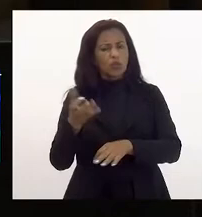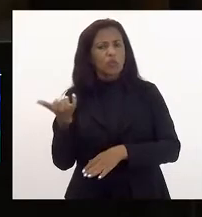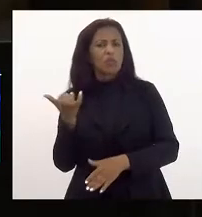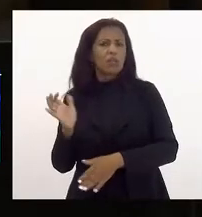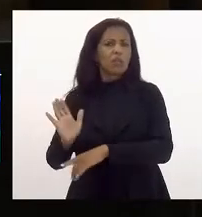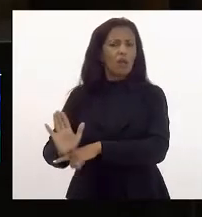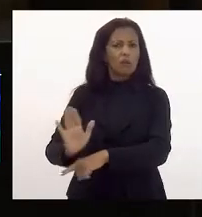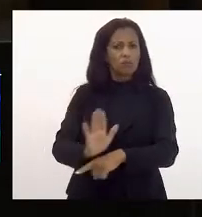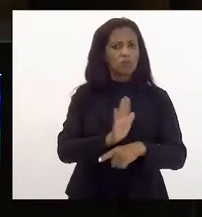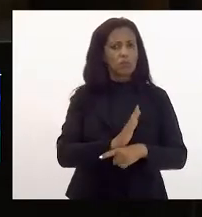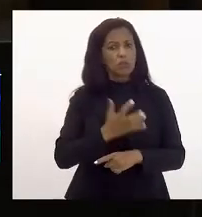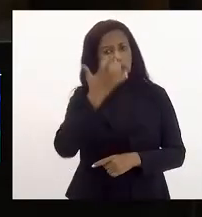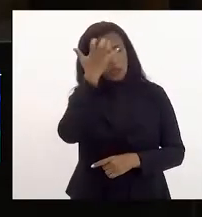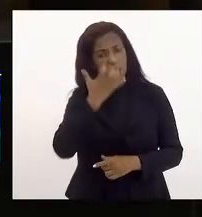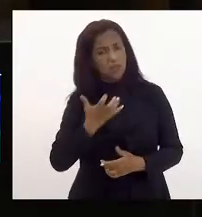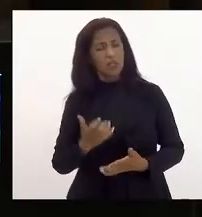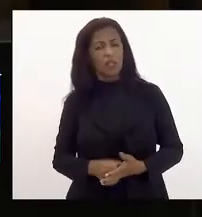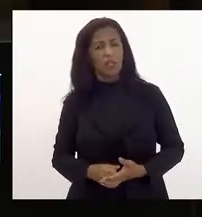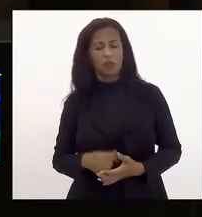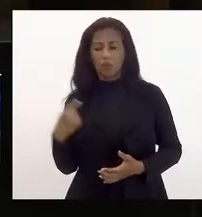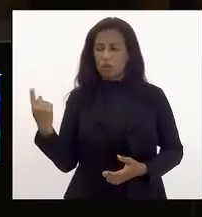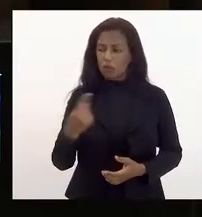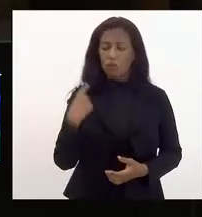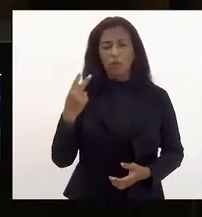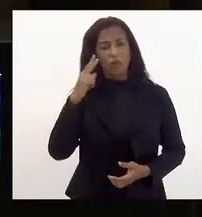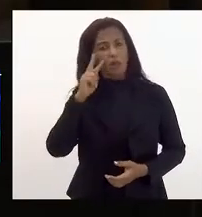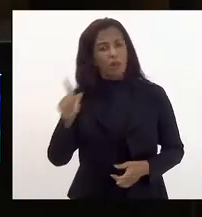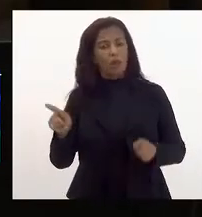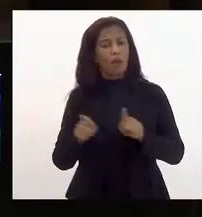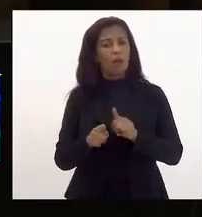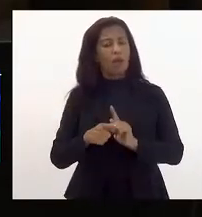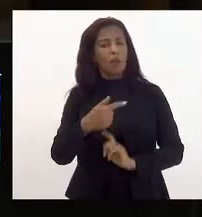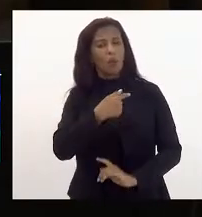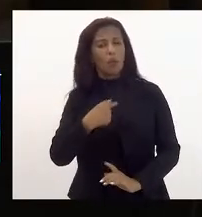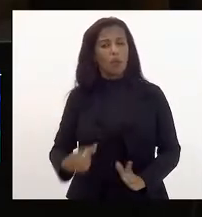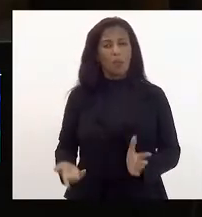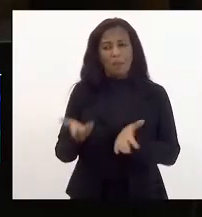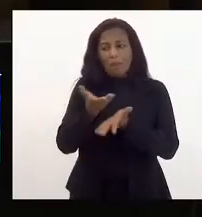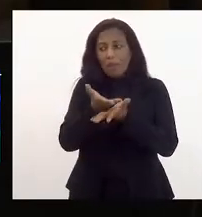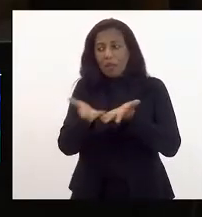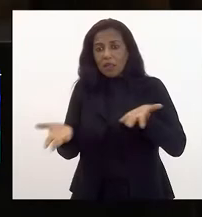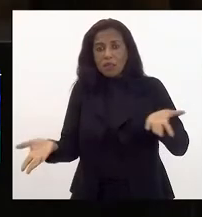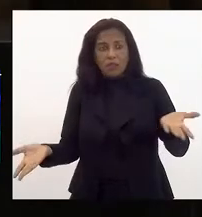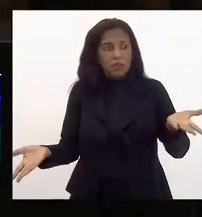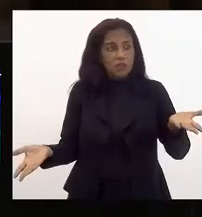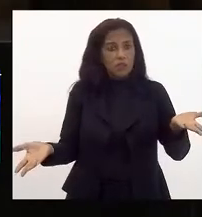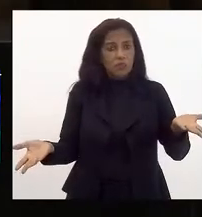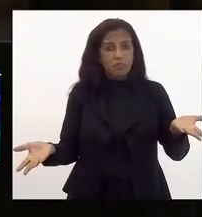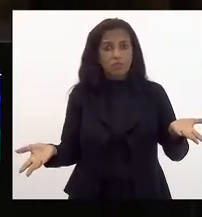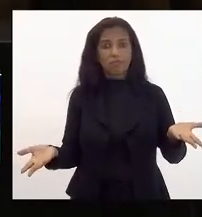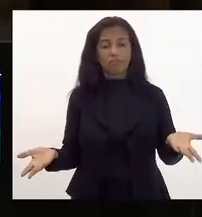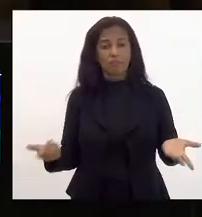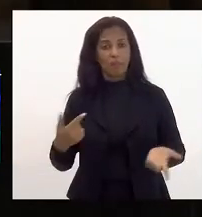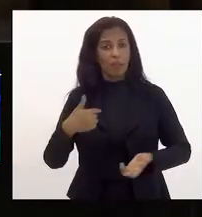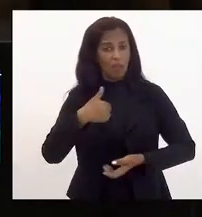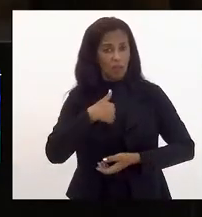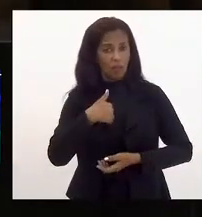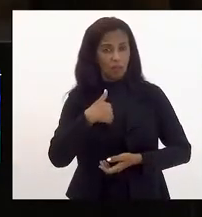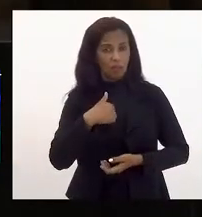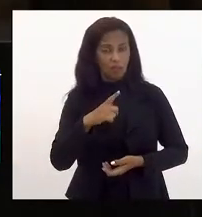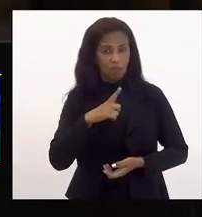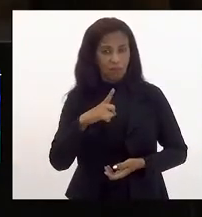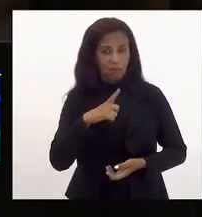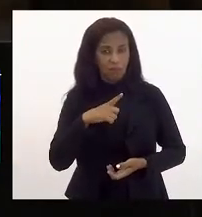isso é seríssimo nós vimos nós governo perdido eu tenho deputado Eliomar